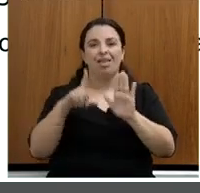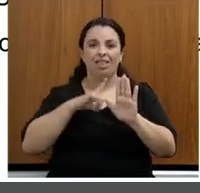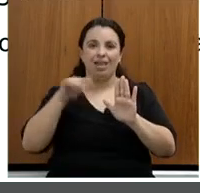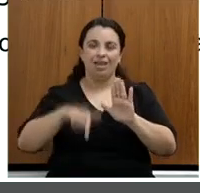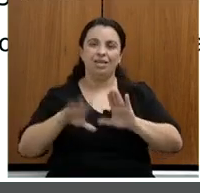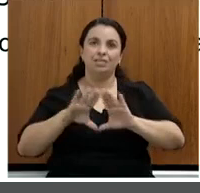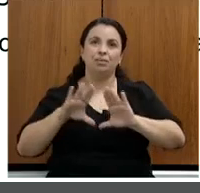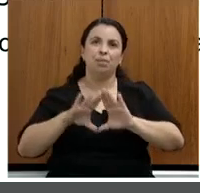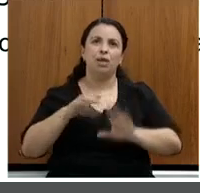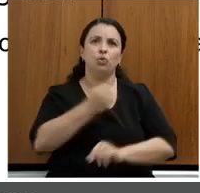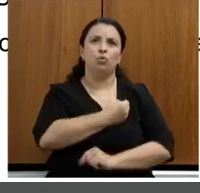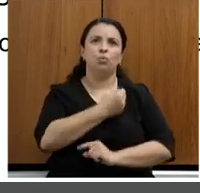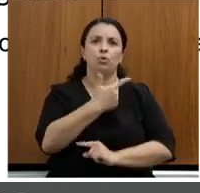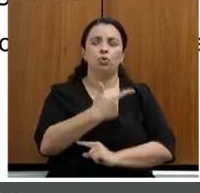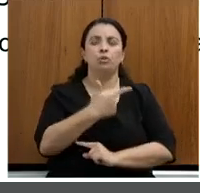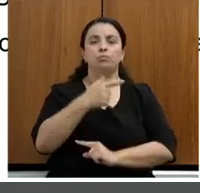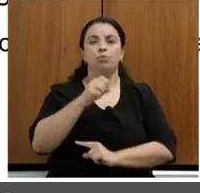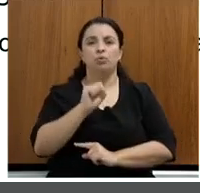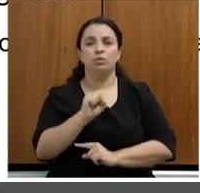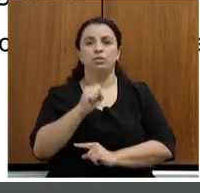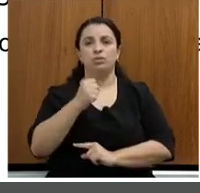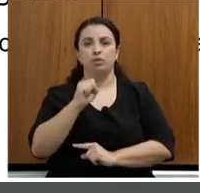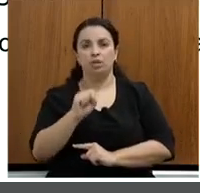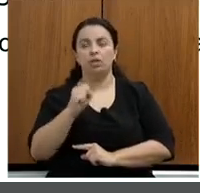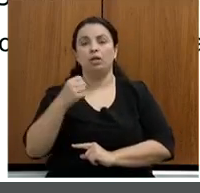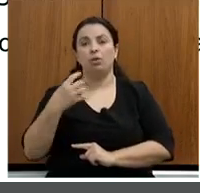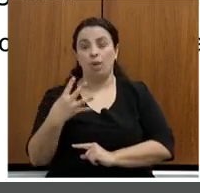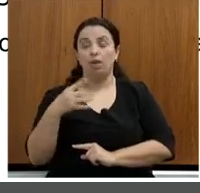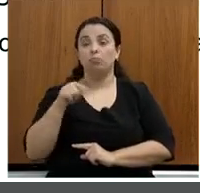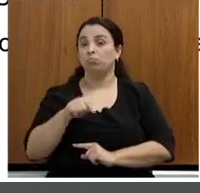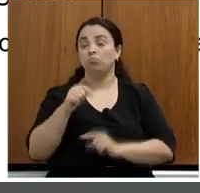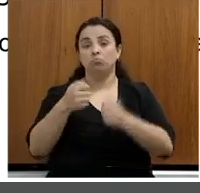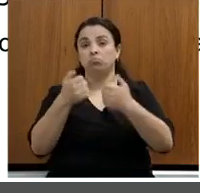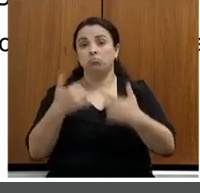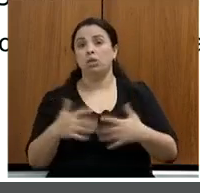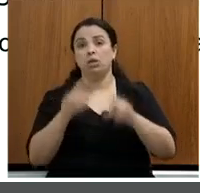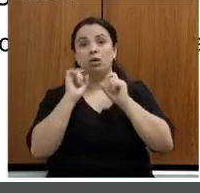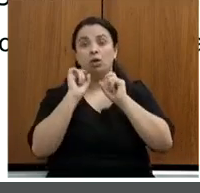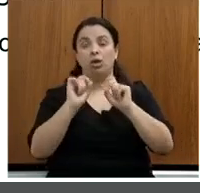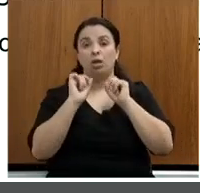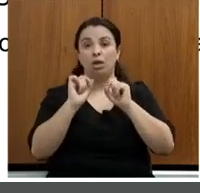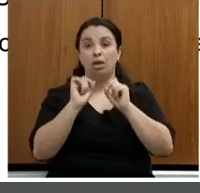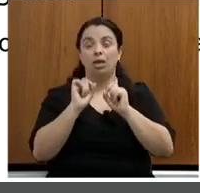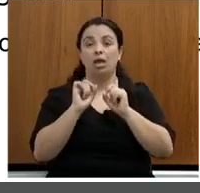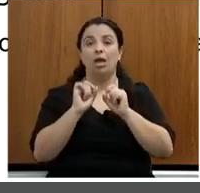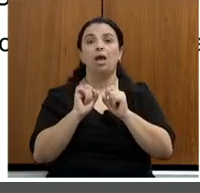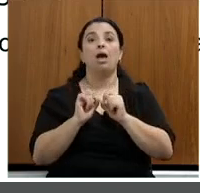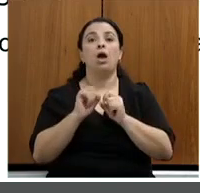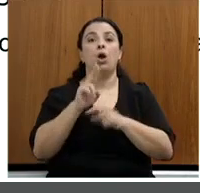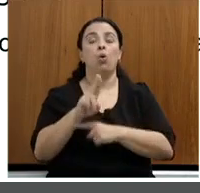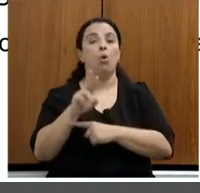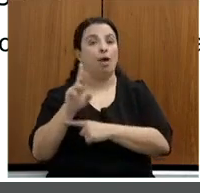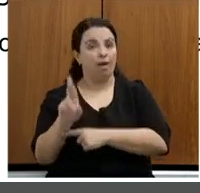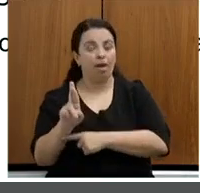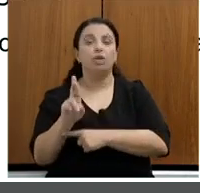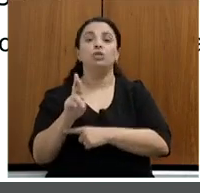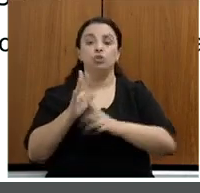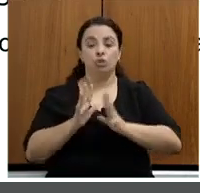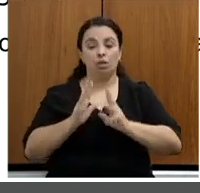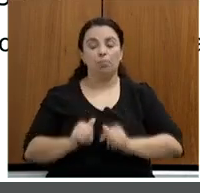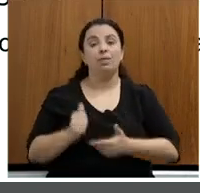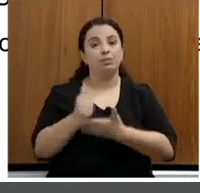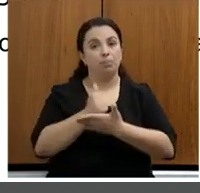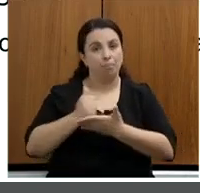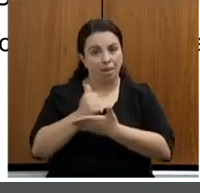.884, que estabelece as unidades regionais de saneamento básico no Estado de Minas Gerais.